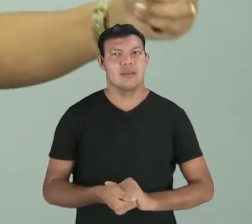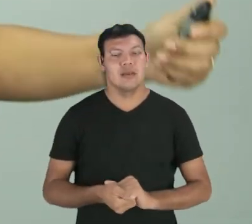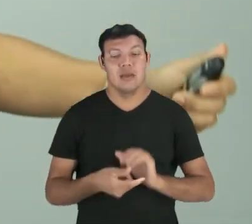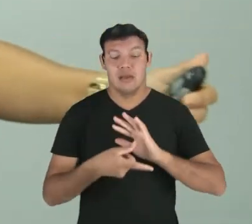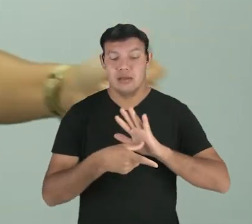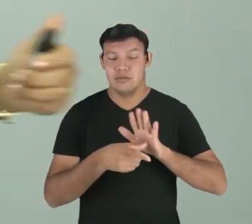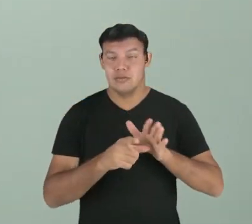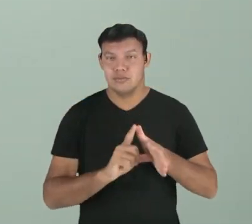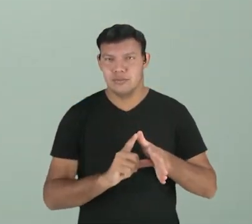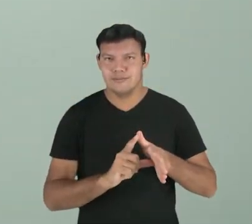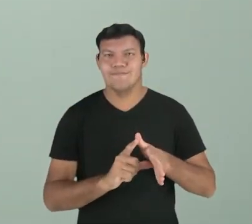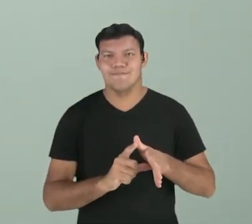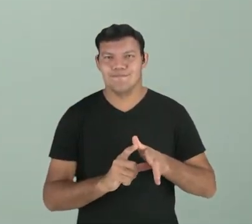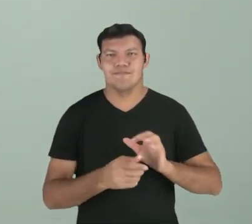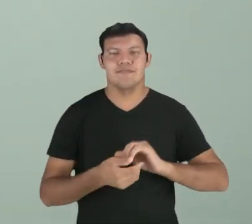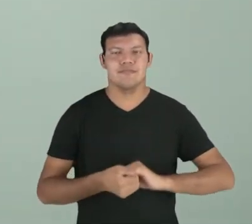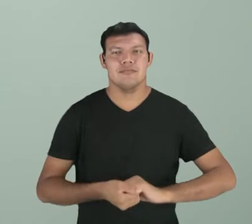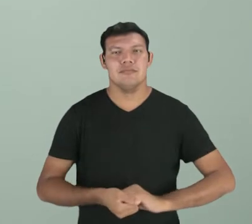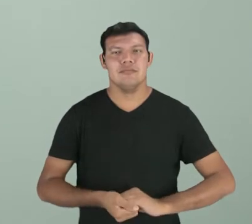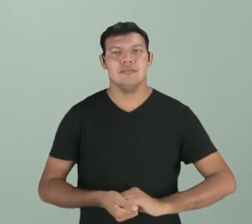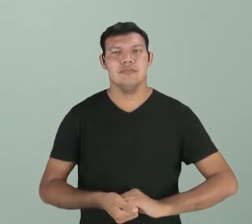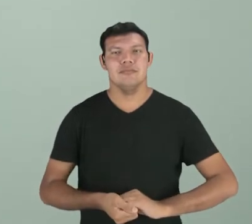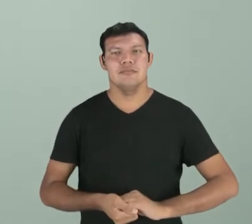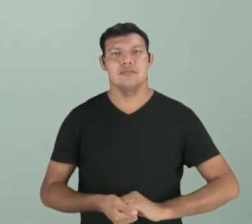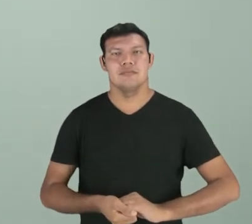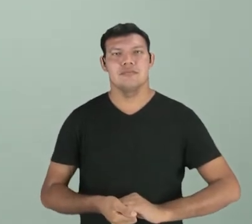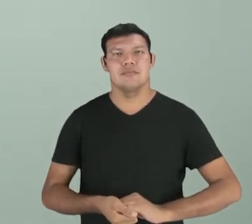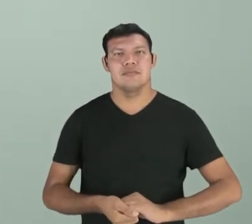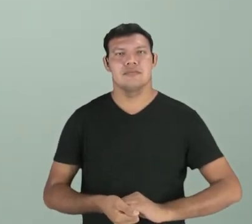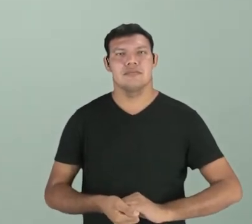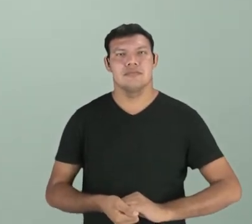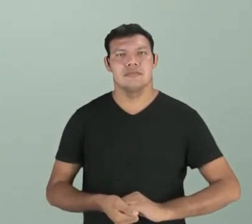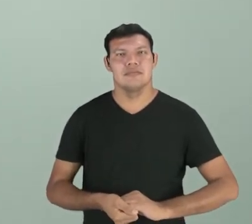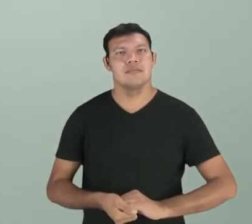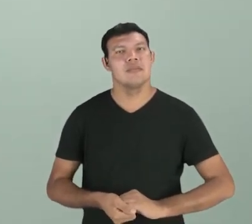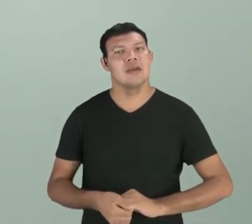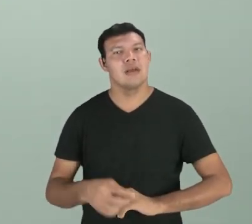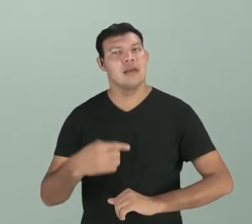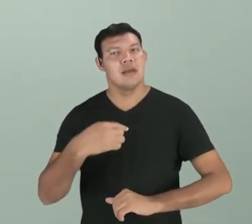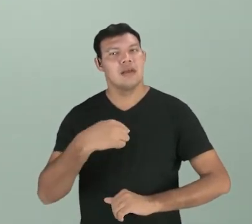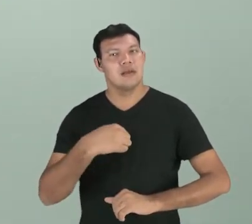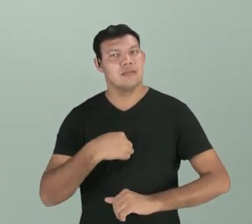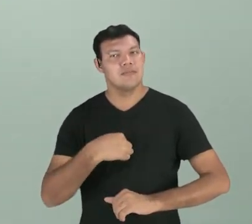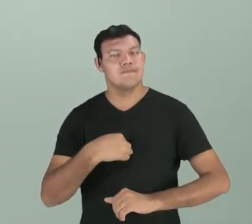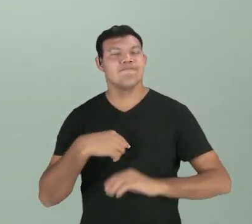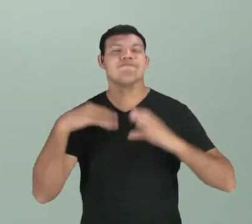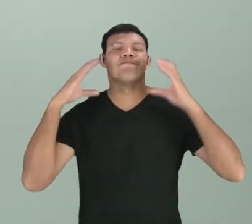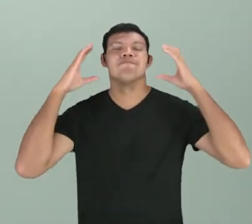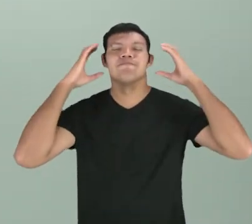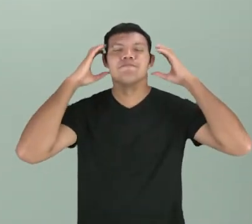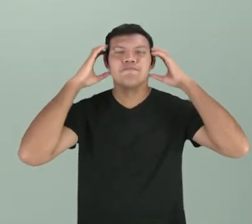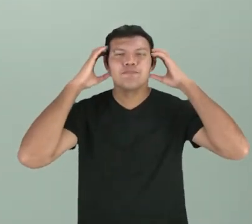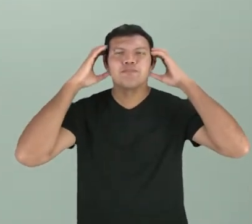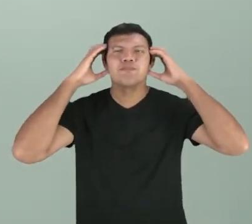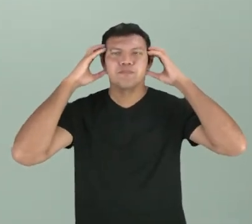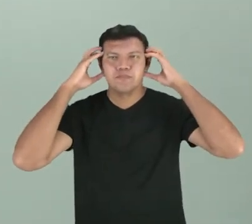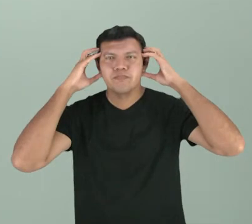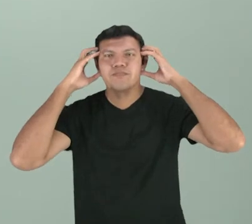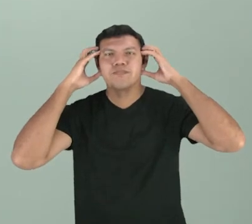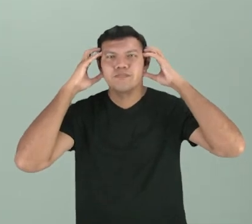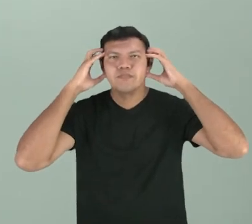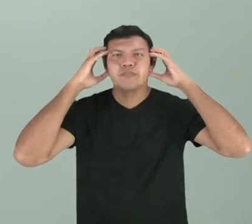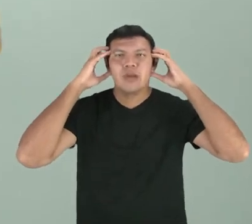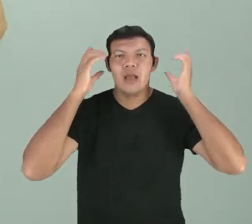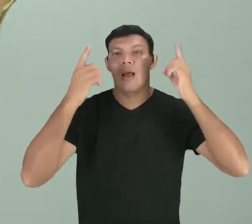antes de algo já passado. Eu ouvir a música, ouvira. Então, a ação de ouvir